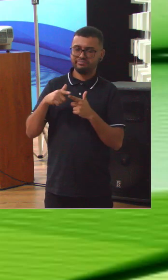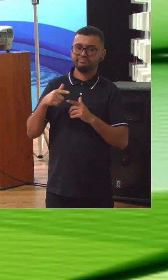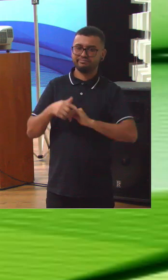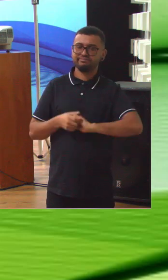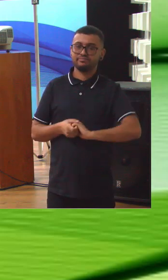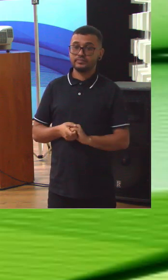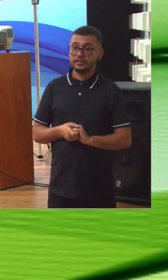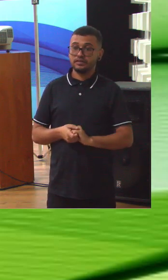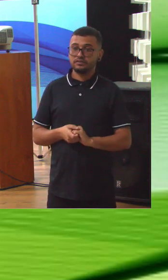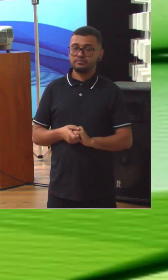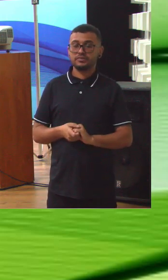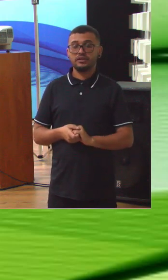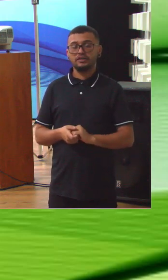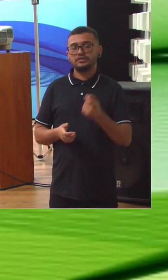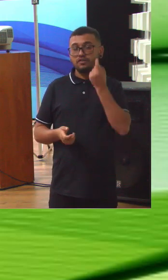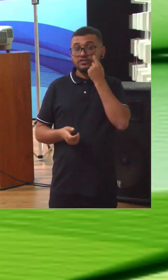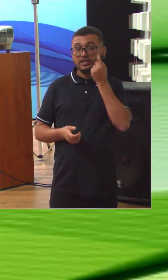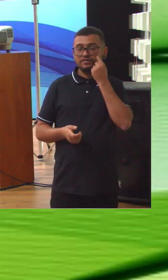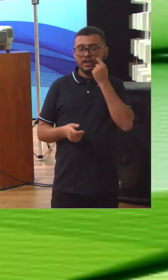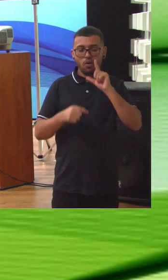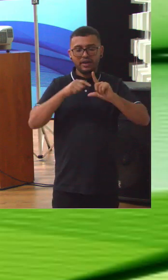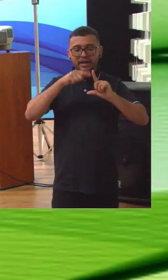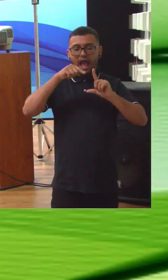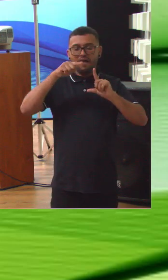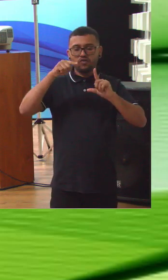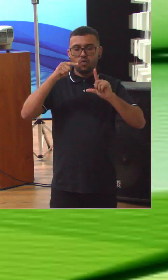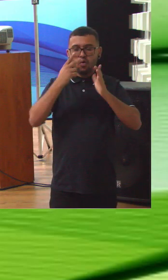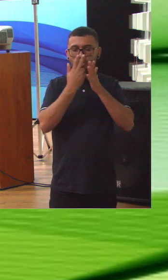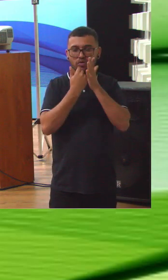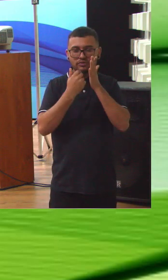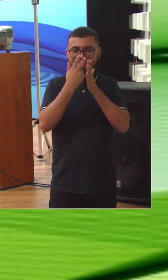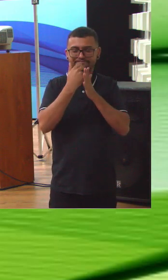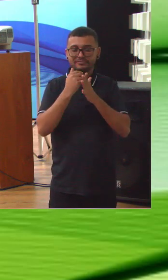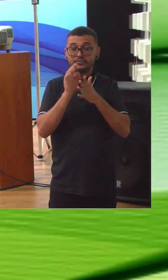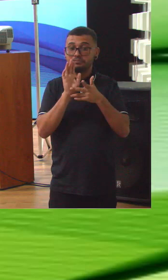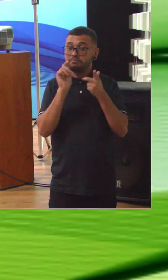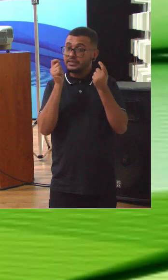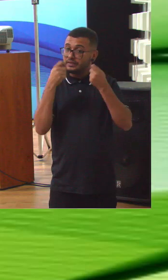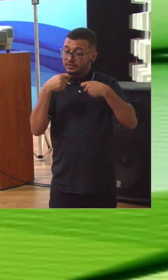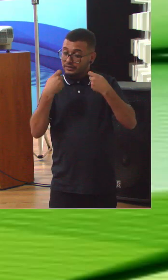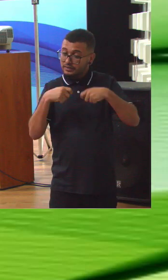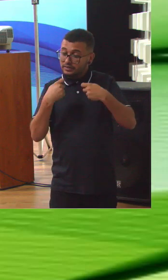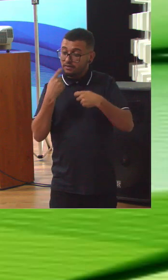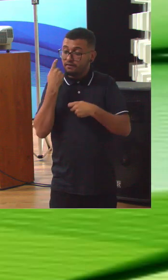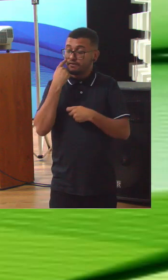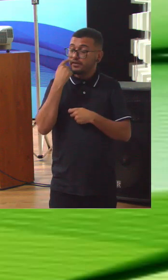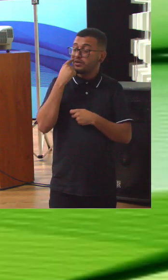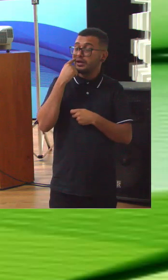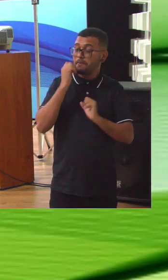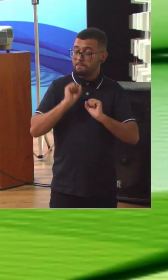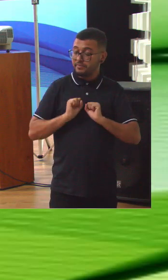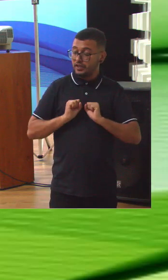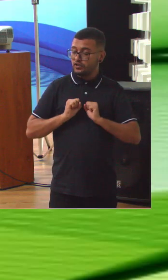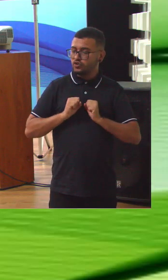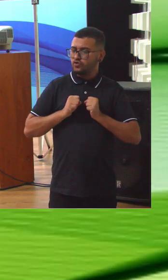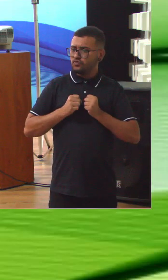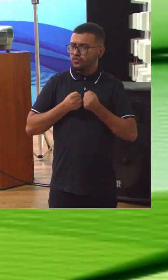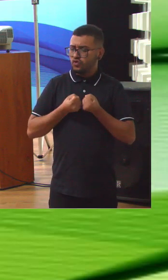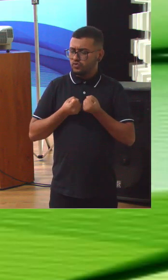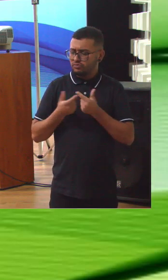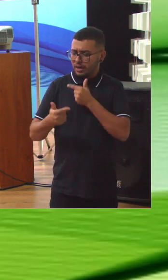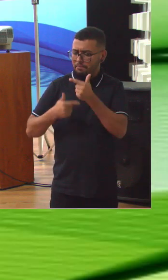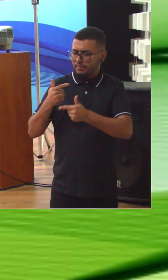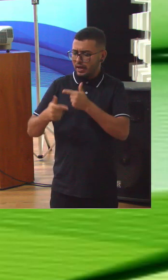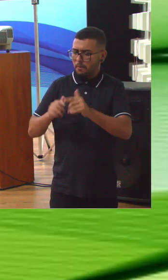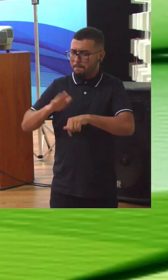Então se o gráfico pode nos ajudar é dizer que talvez devesse haver um esforço aqui nessa área. O